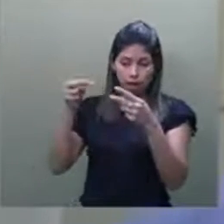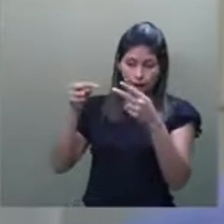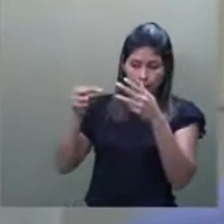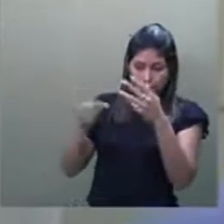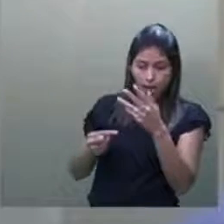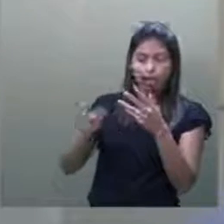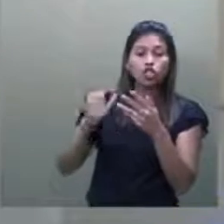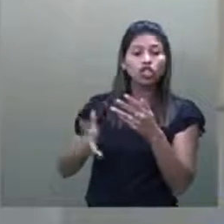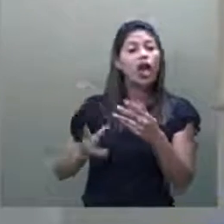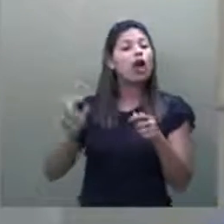partir só de 2023.